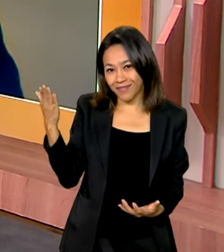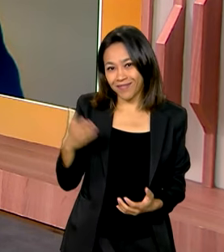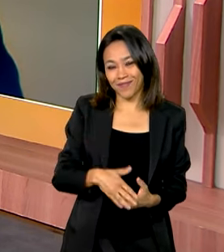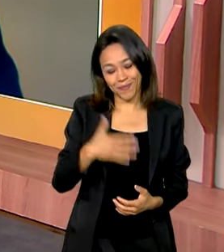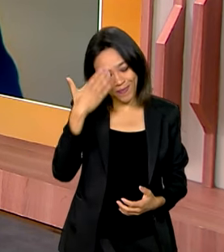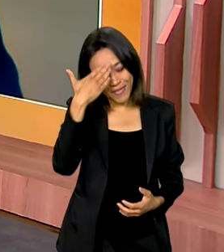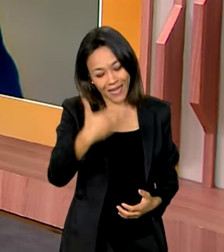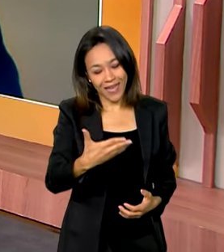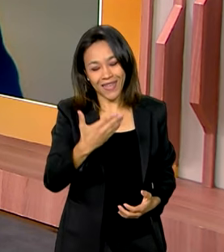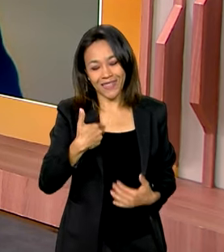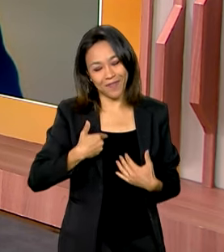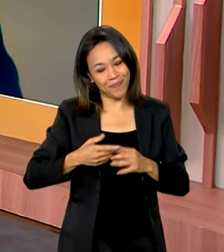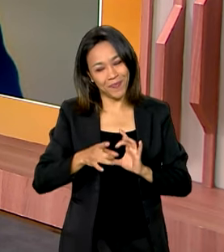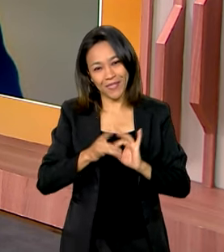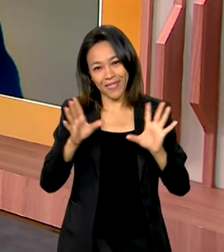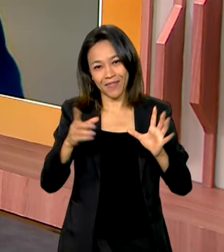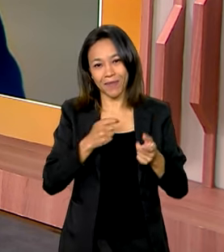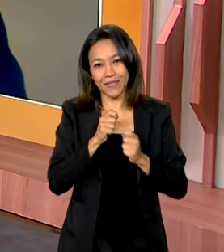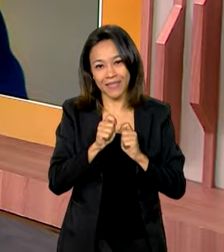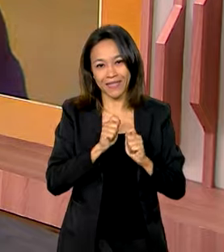Muito obrigado. Fui uma disposição.